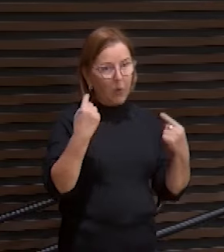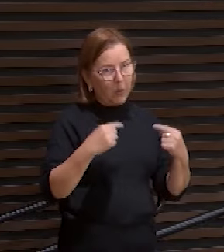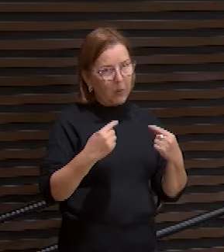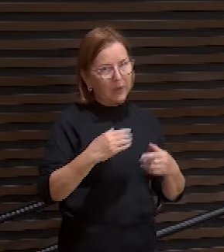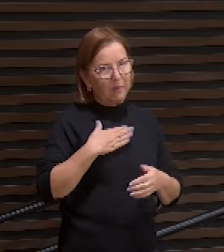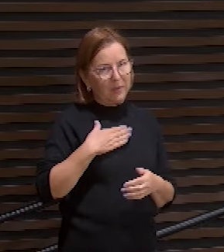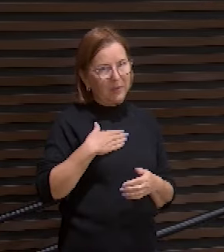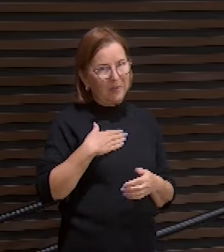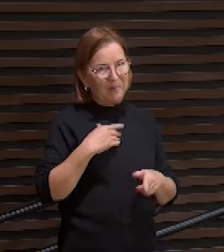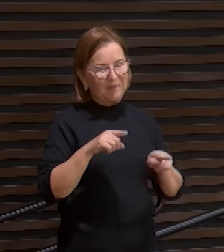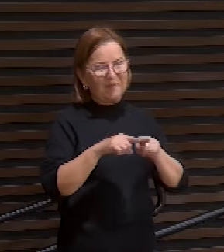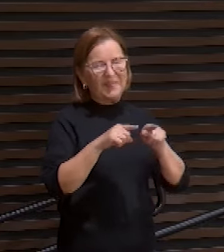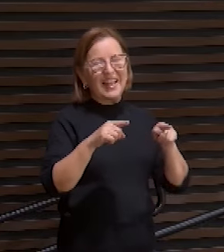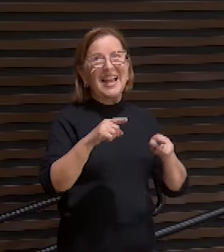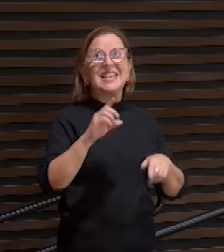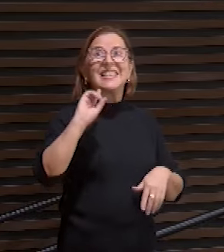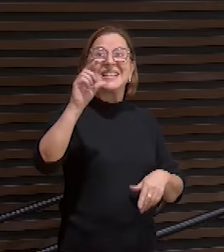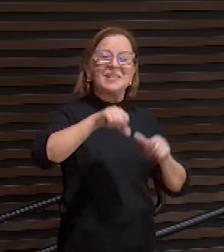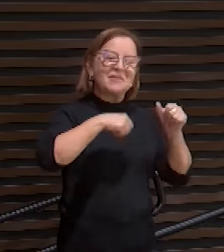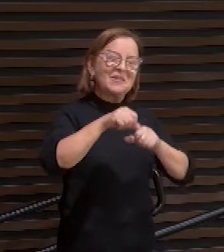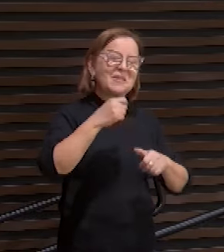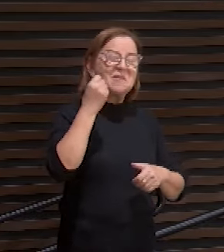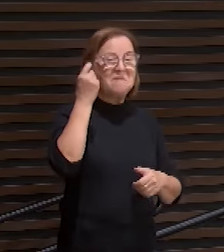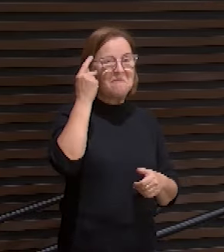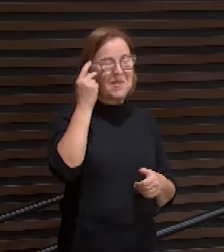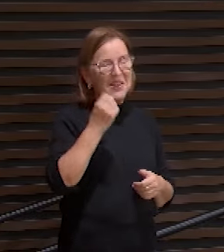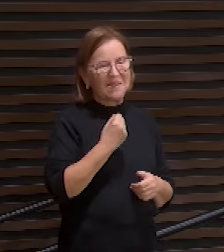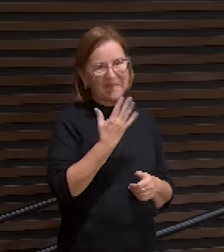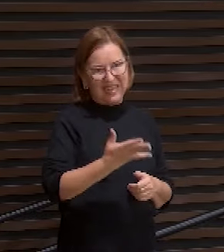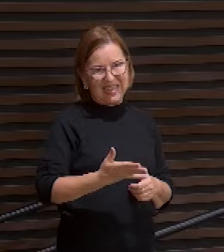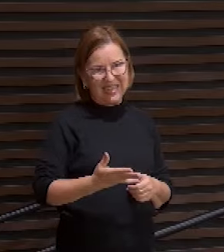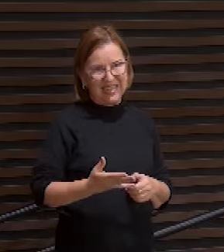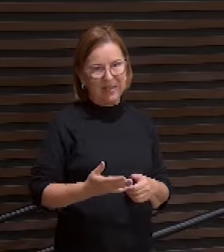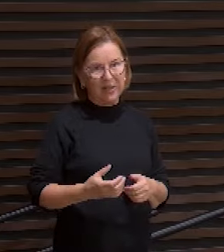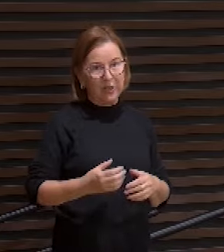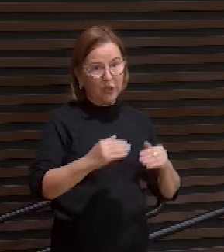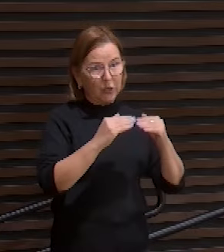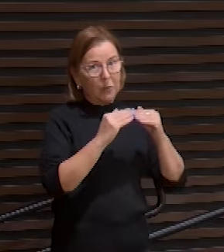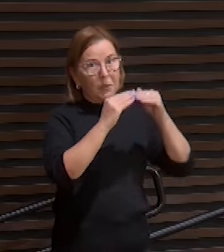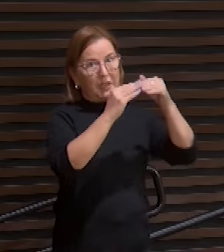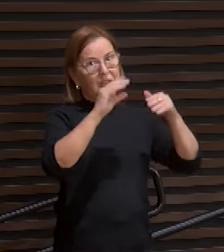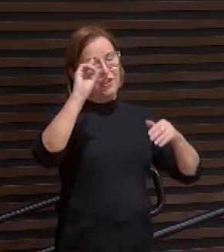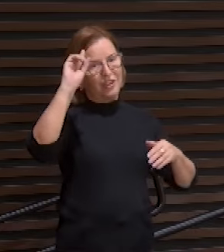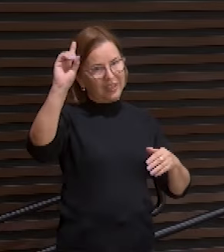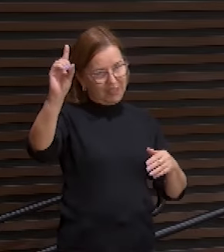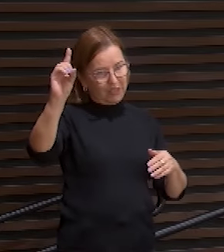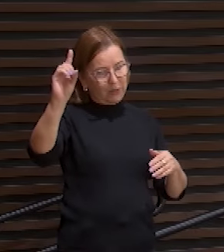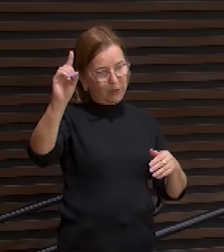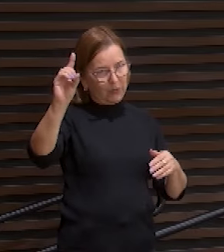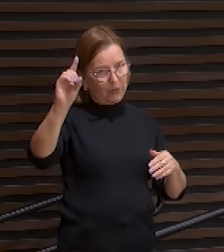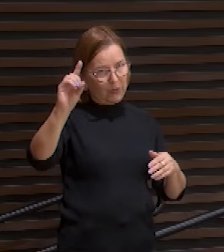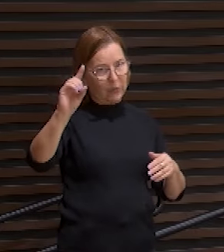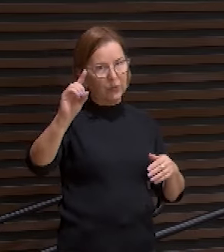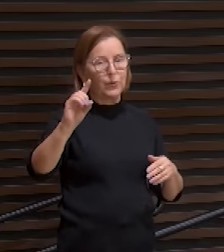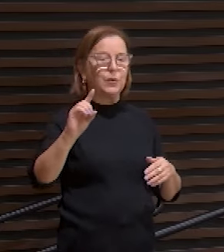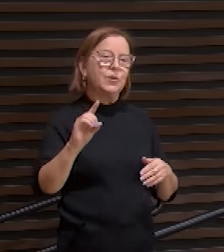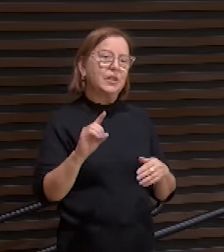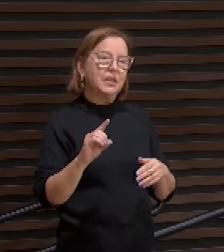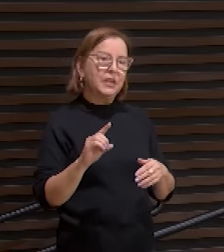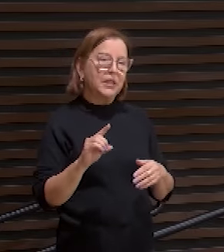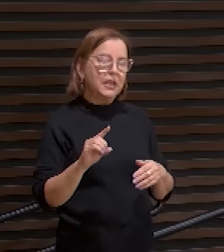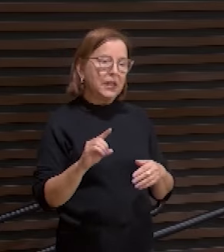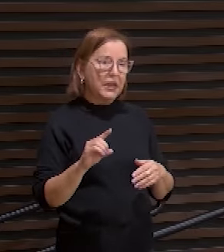para o bem soberania de Deus e responsabilidade humana são duas coisas que ainda que não entendamos andam juntas